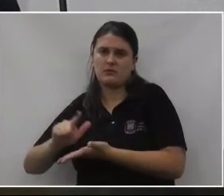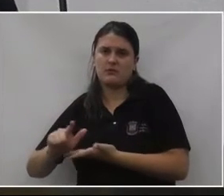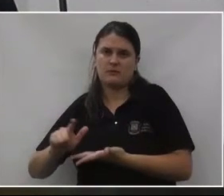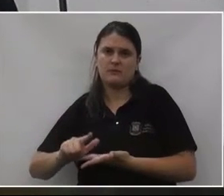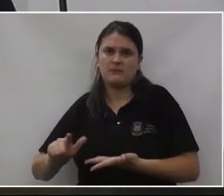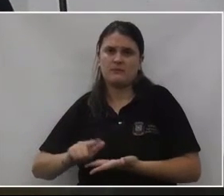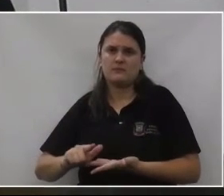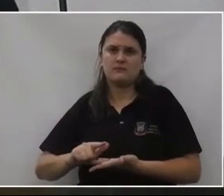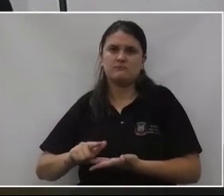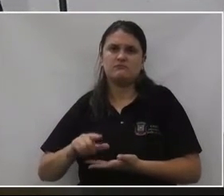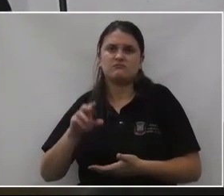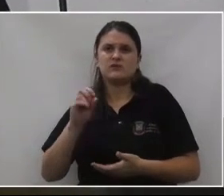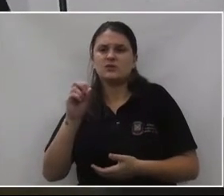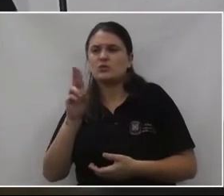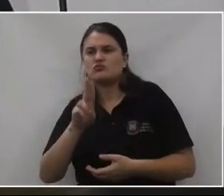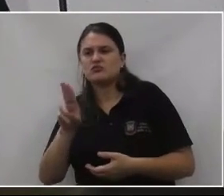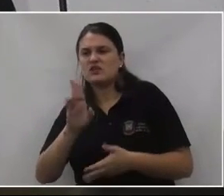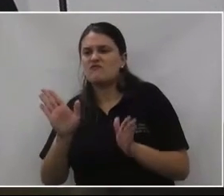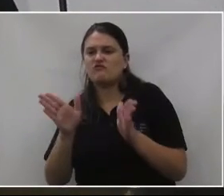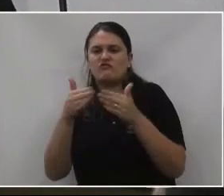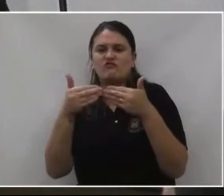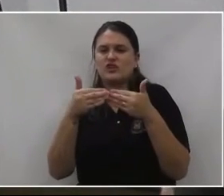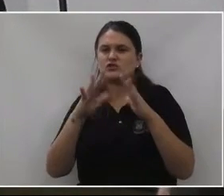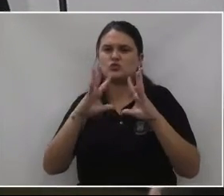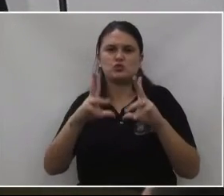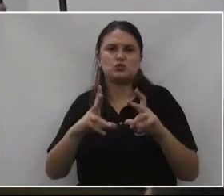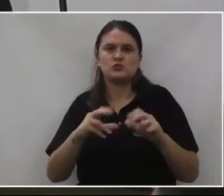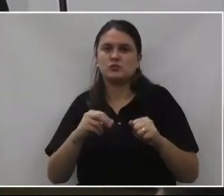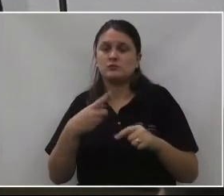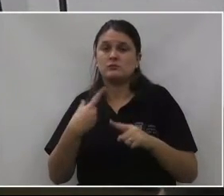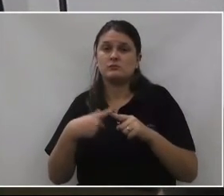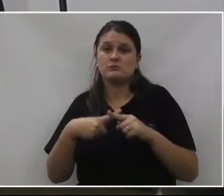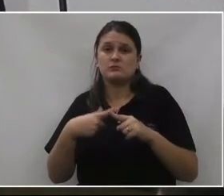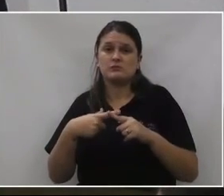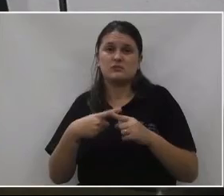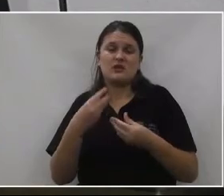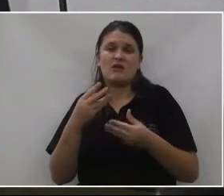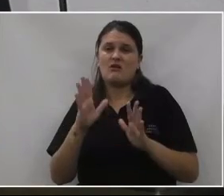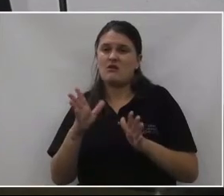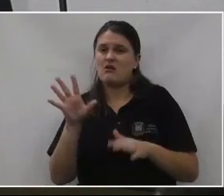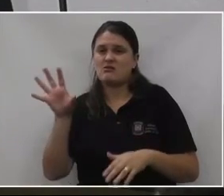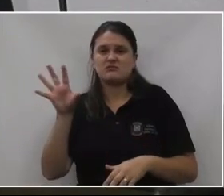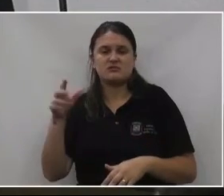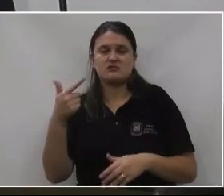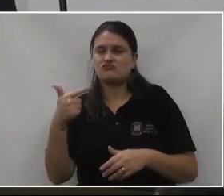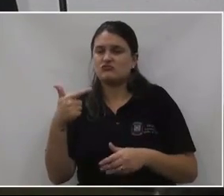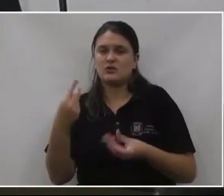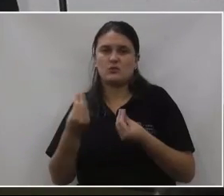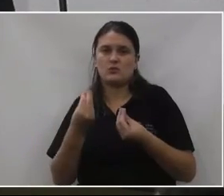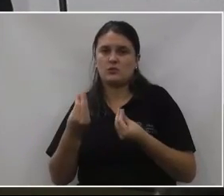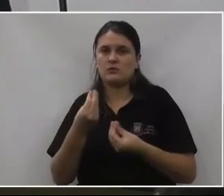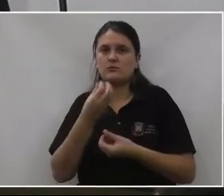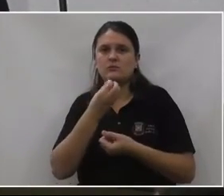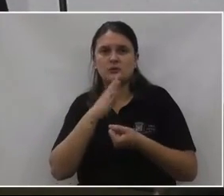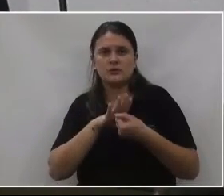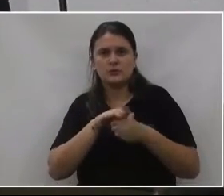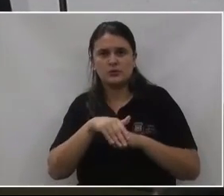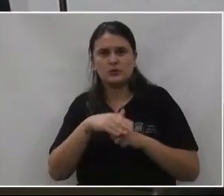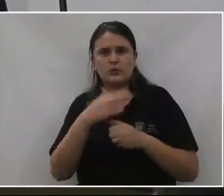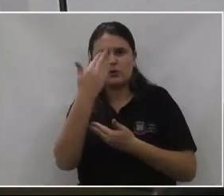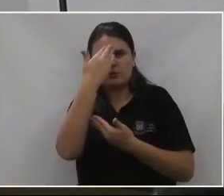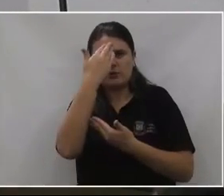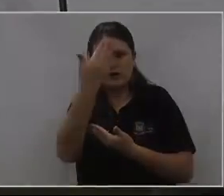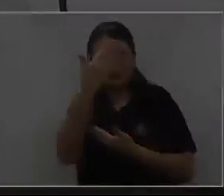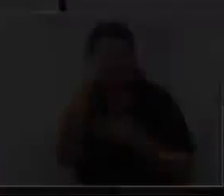primeiro é limpar, se não der para usar, isola, fecha tudo, porque desse jeito que está, não tem como ficar, pessoal. Uma boa noite e obrigado pela